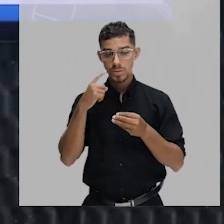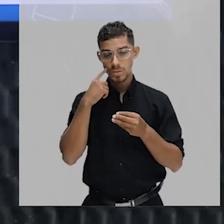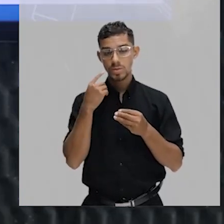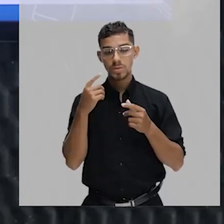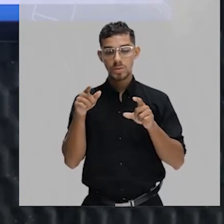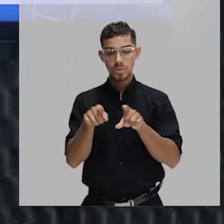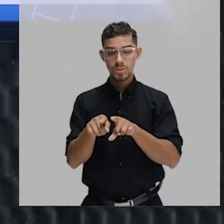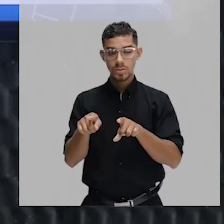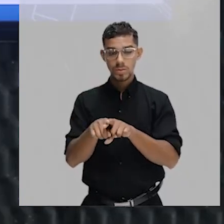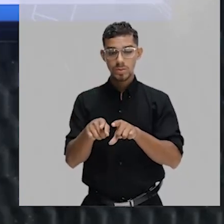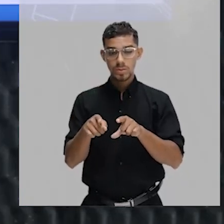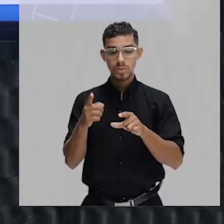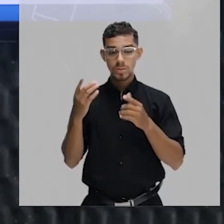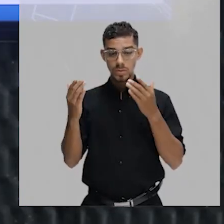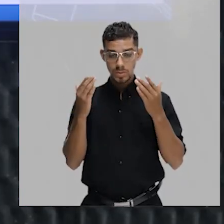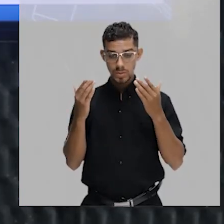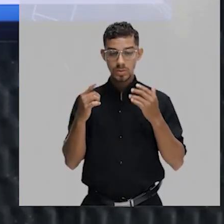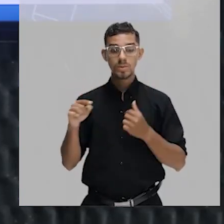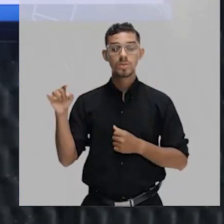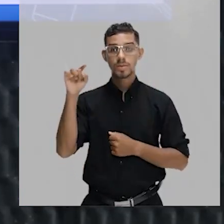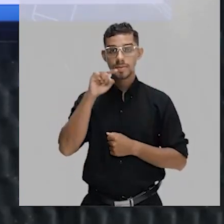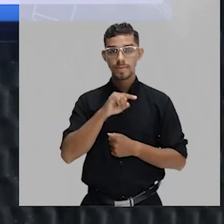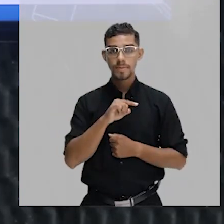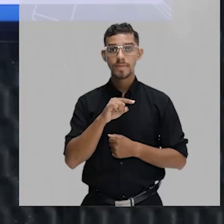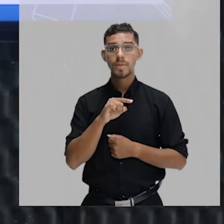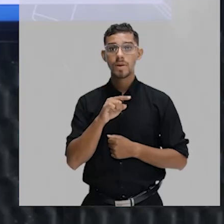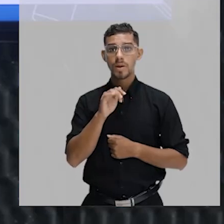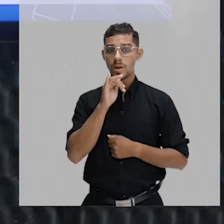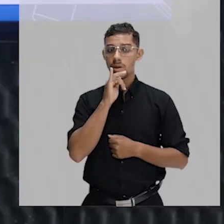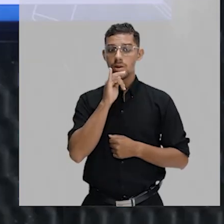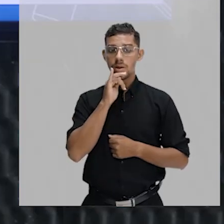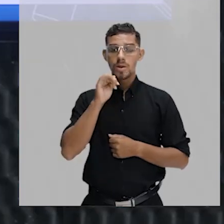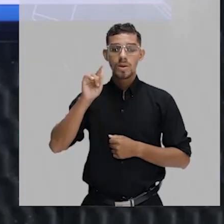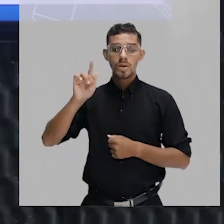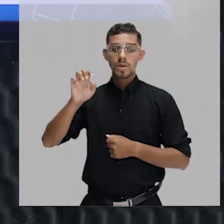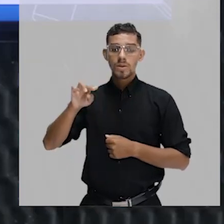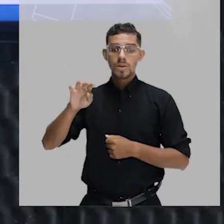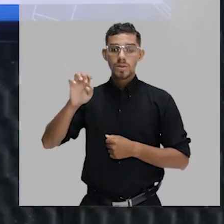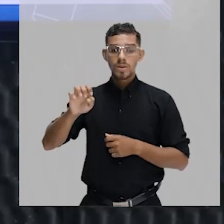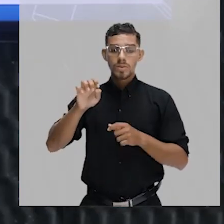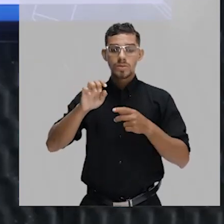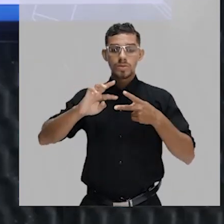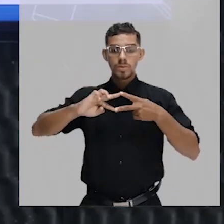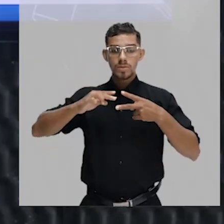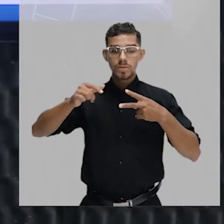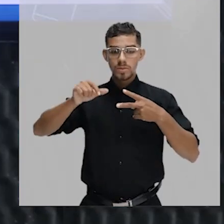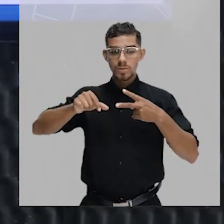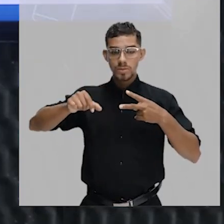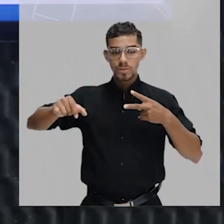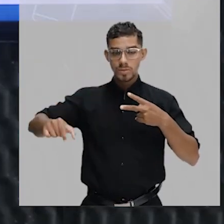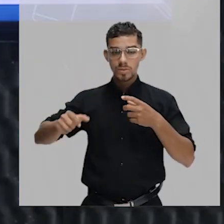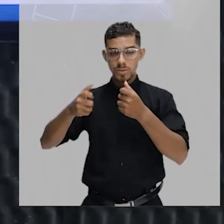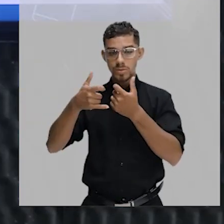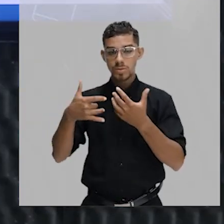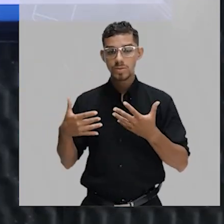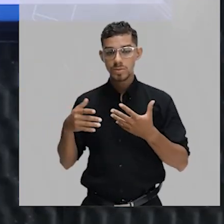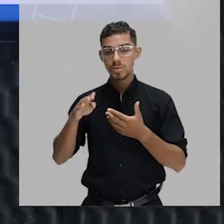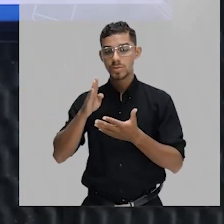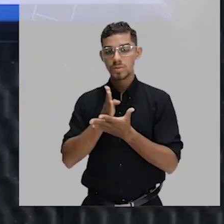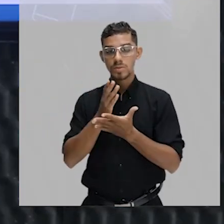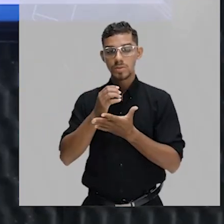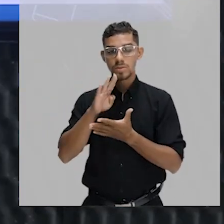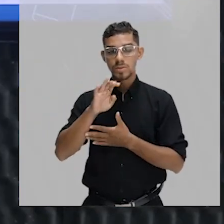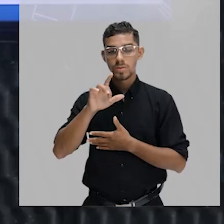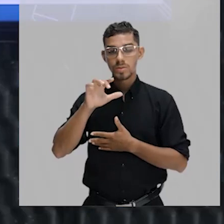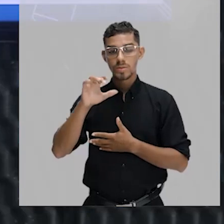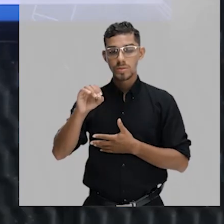comparação aqui com vocês, que o gene é como se fosse uma receita de bolo, certo? Uma receita de bolo que está